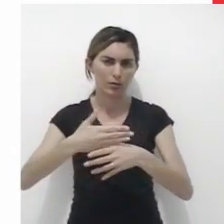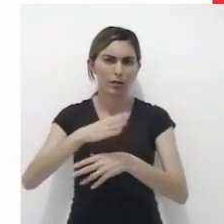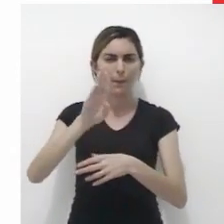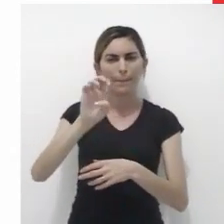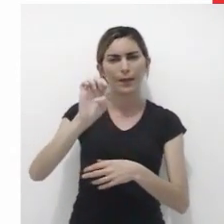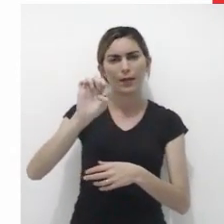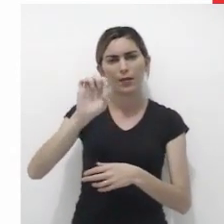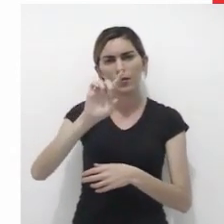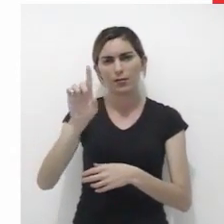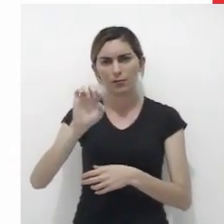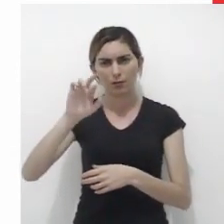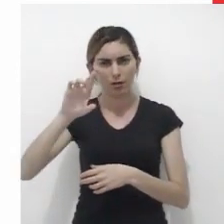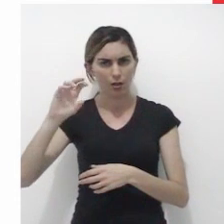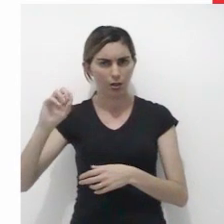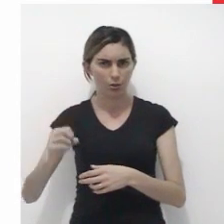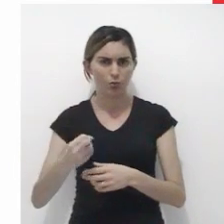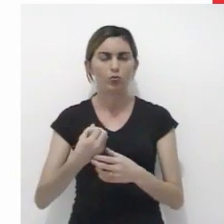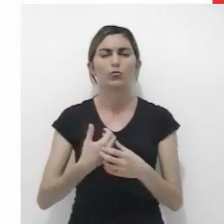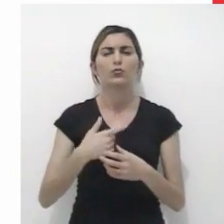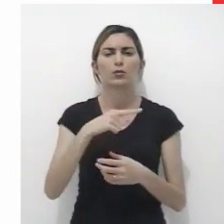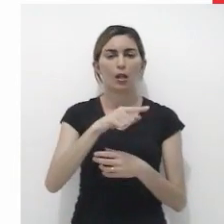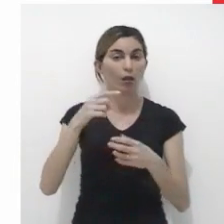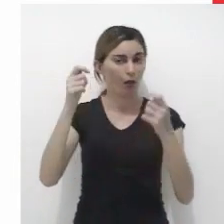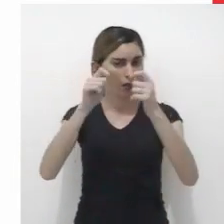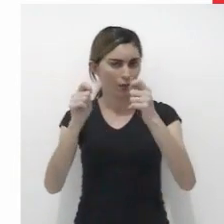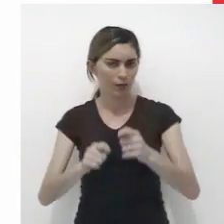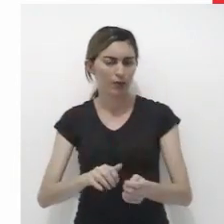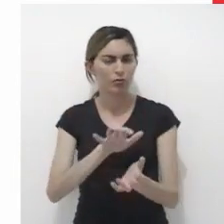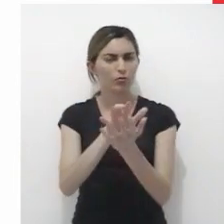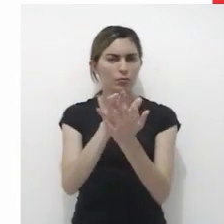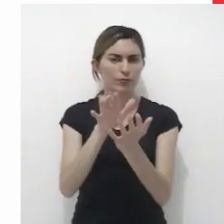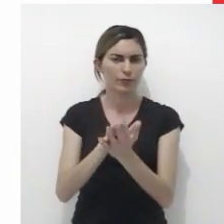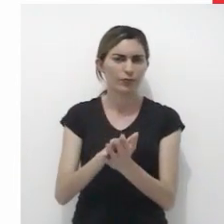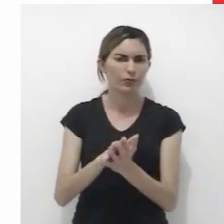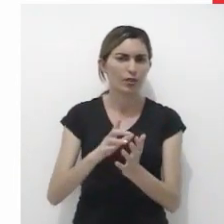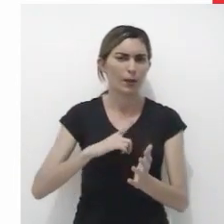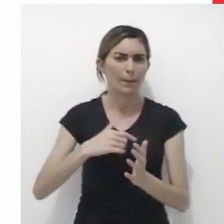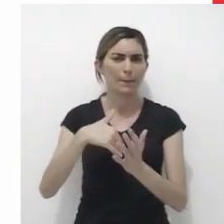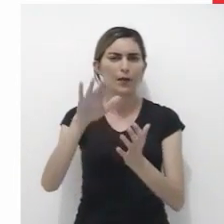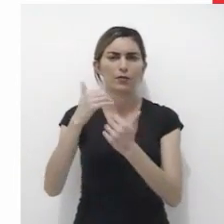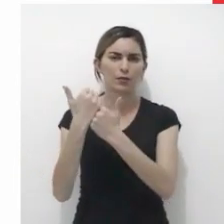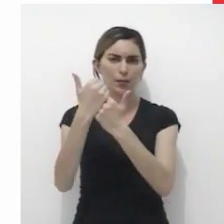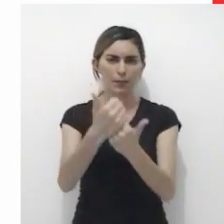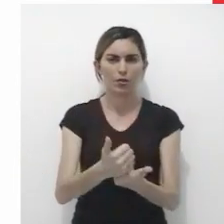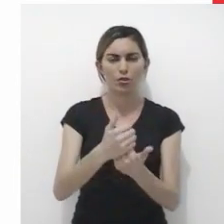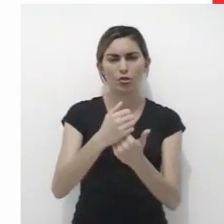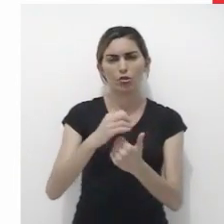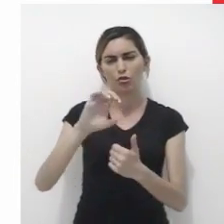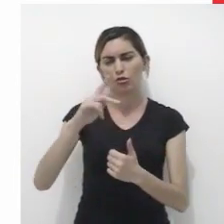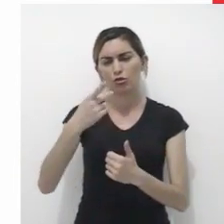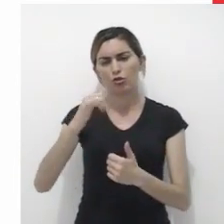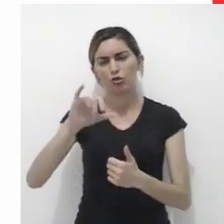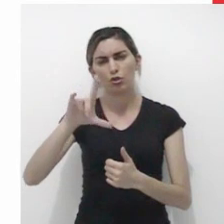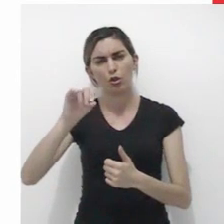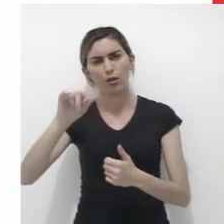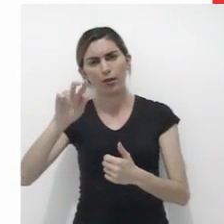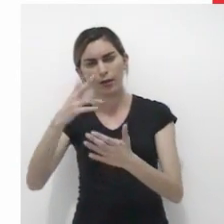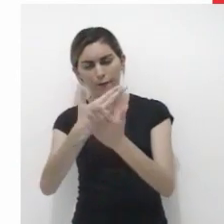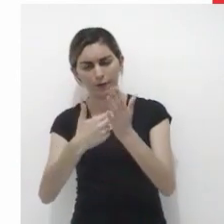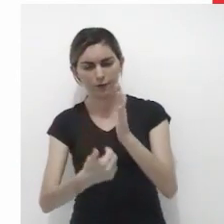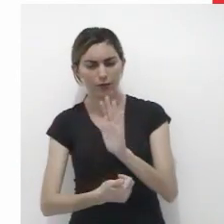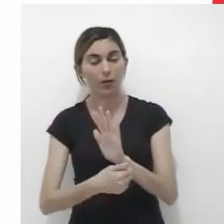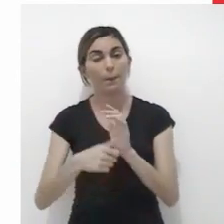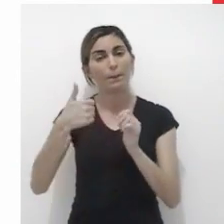na cidade de Bezerros em 1935, é o artista pernambucano que mais representa a xilogravura. Em